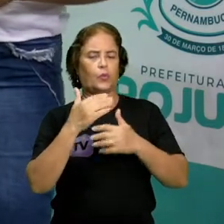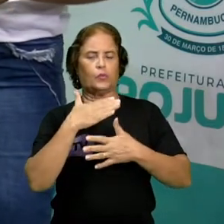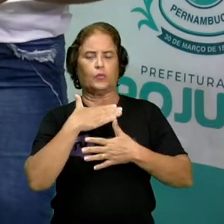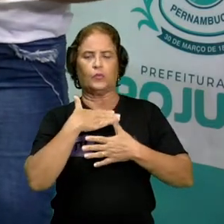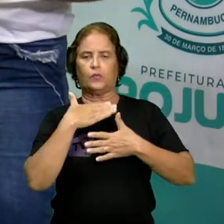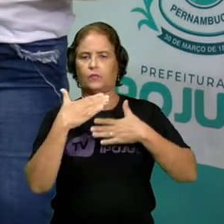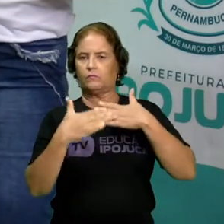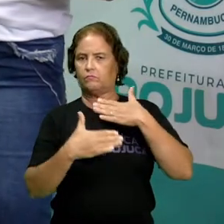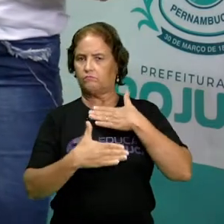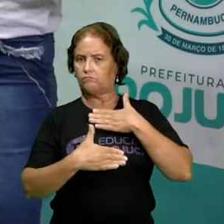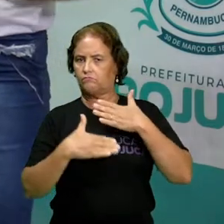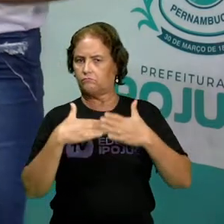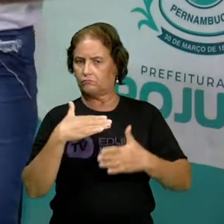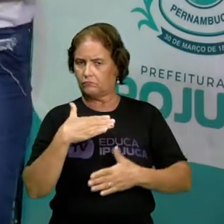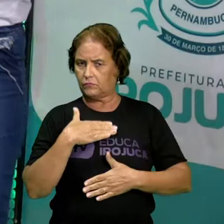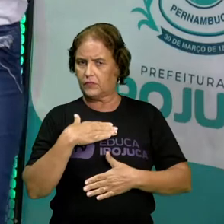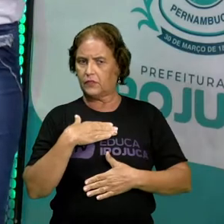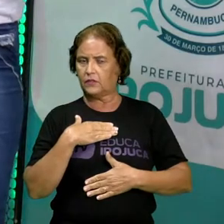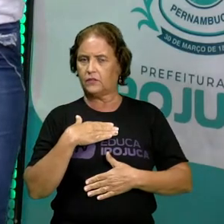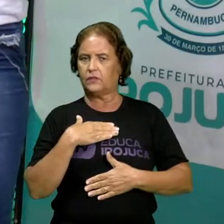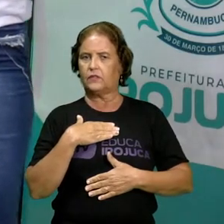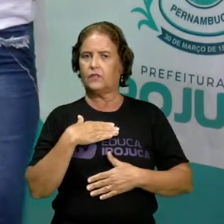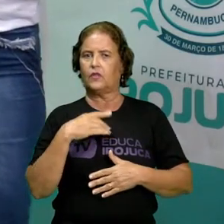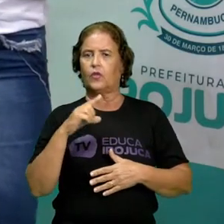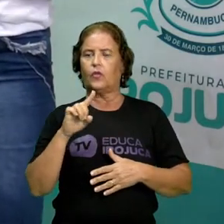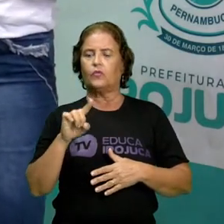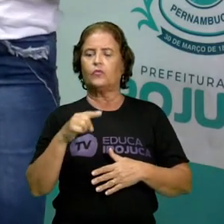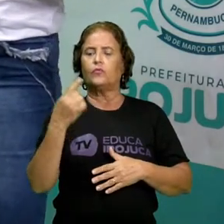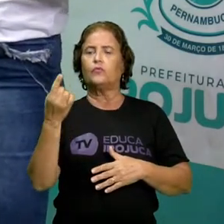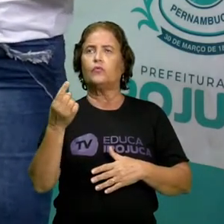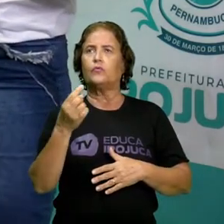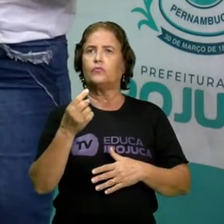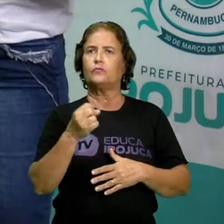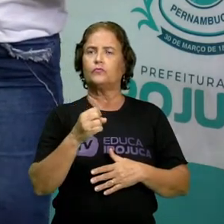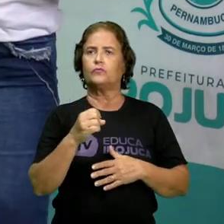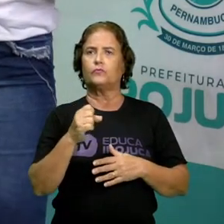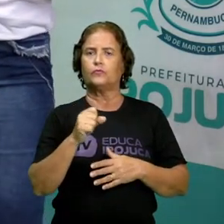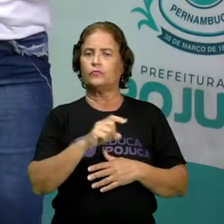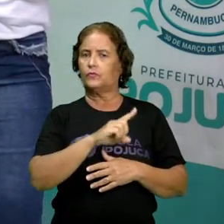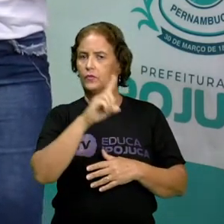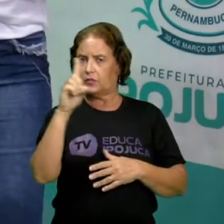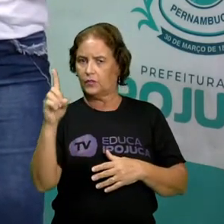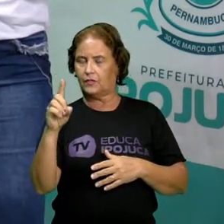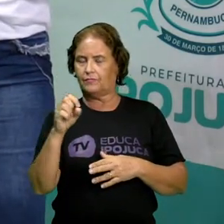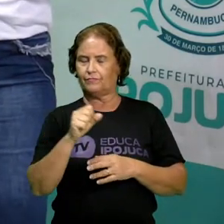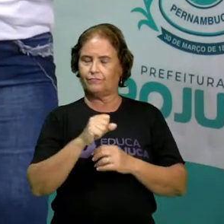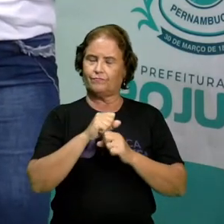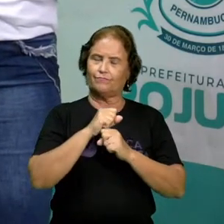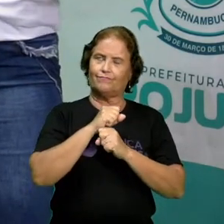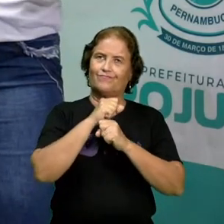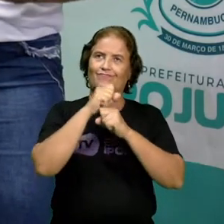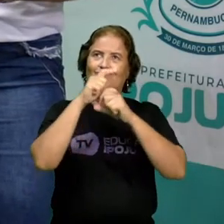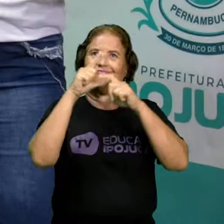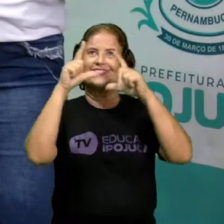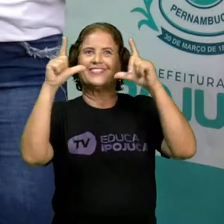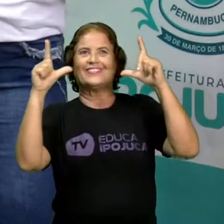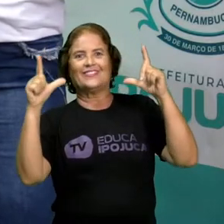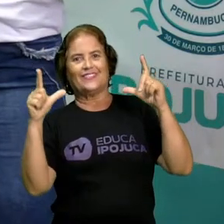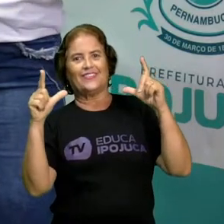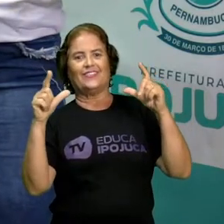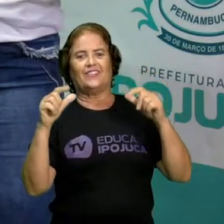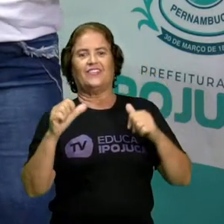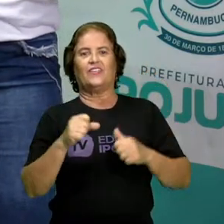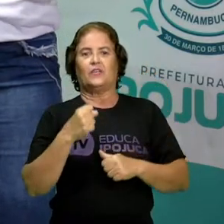corpo, no outro dia, nós acordamos novamente, né, com toda a disposição